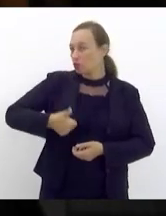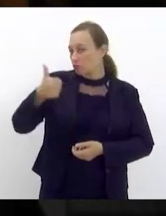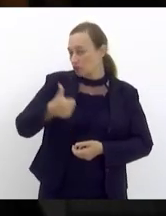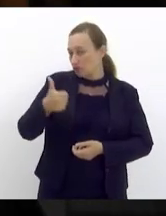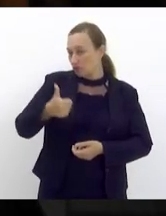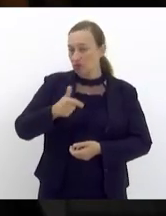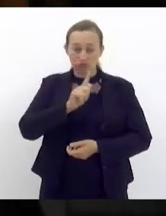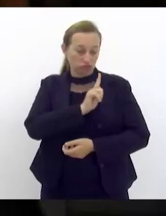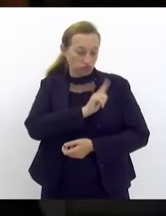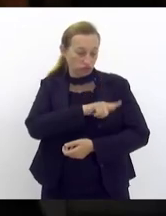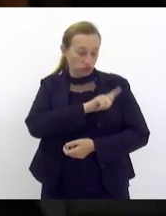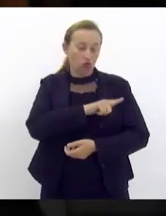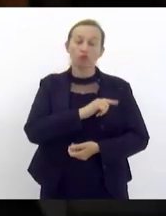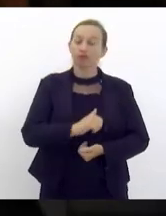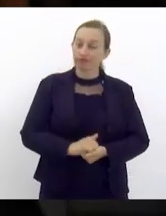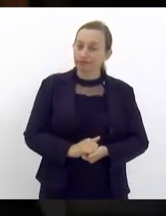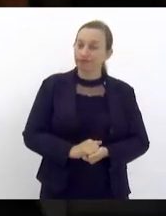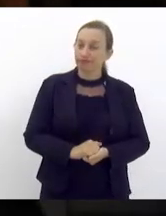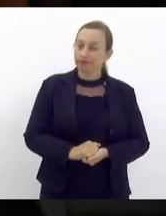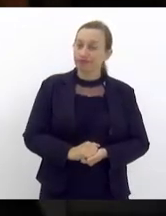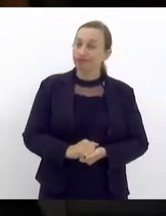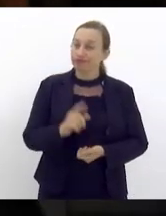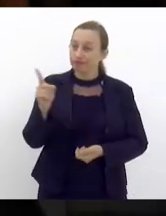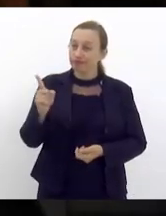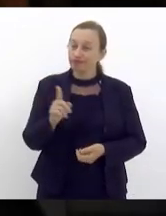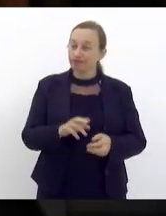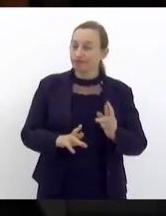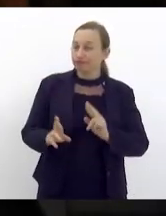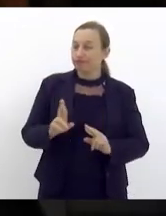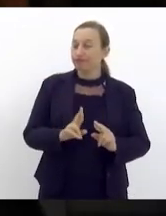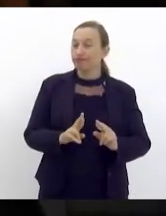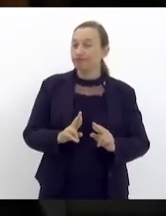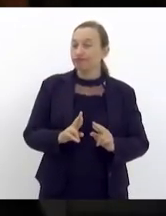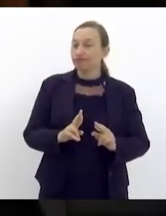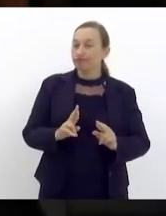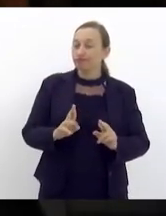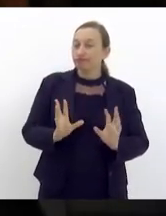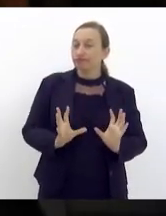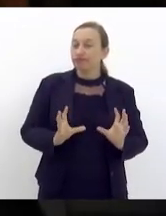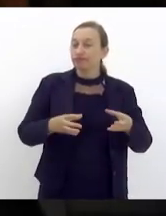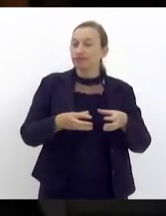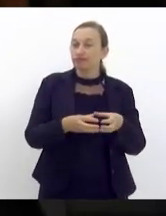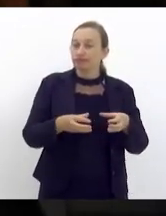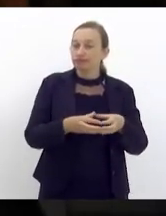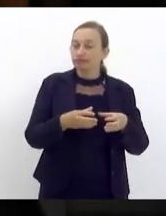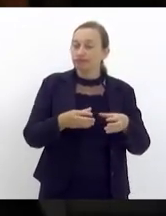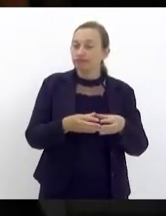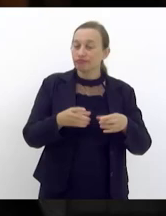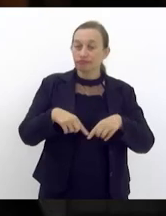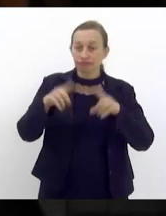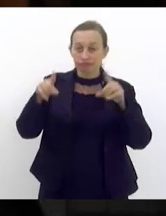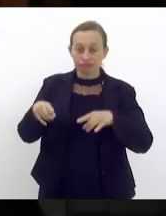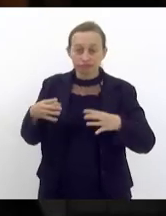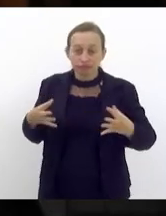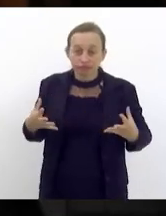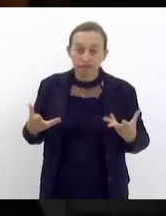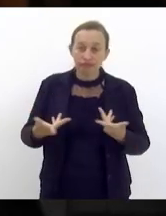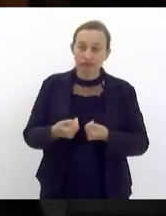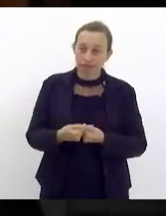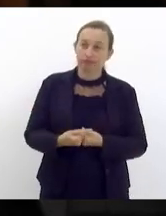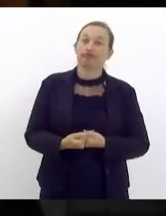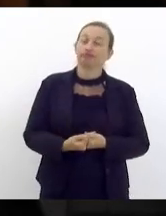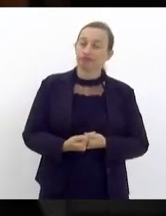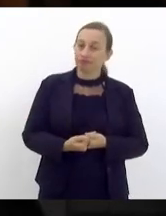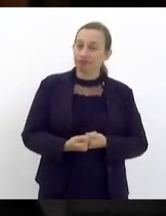gestão ele associou um coletivo de excelentes funcionários com